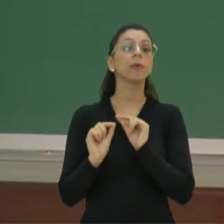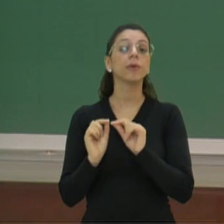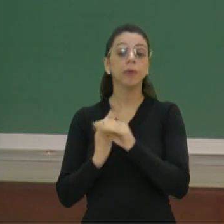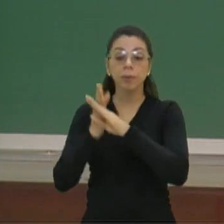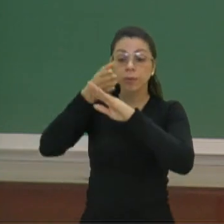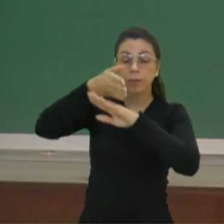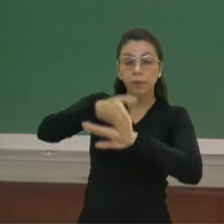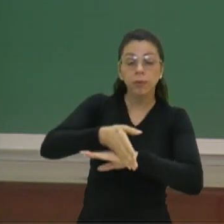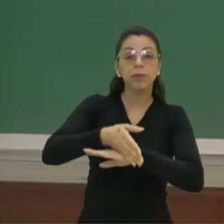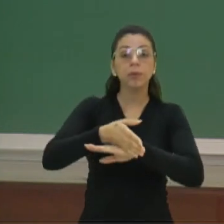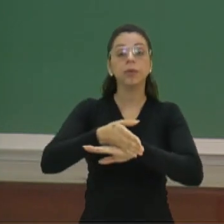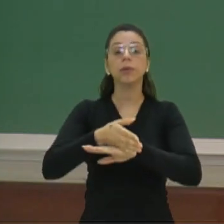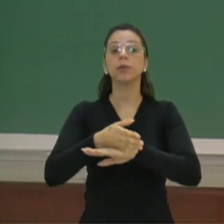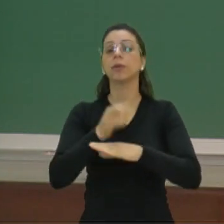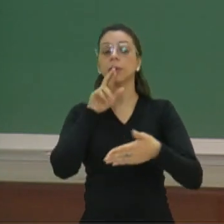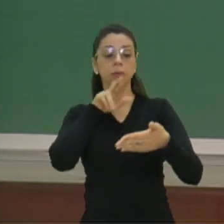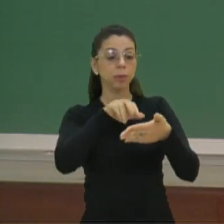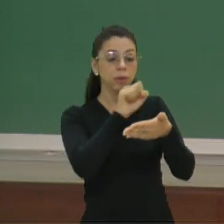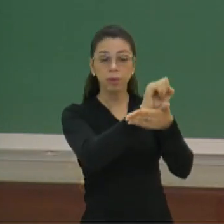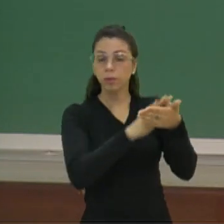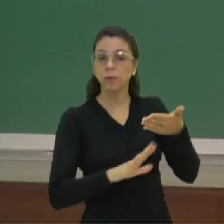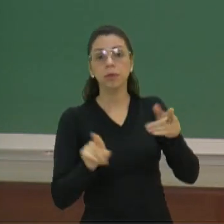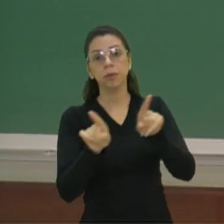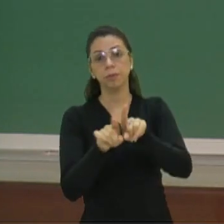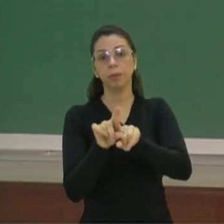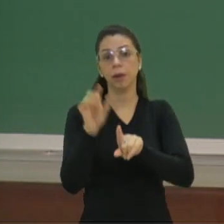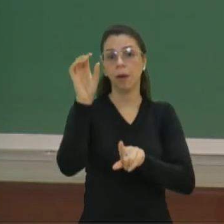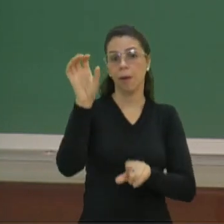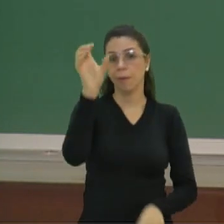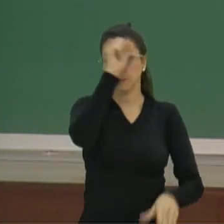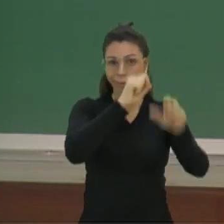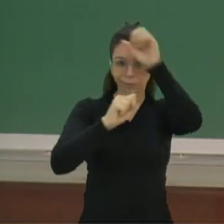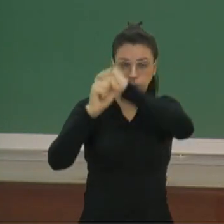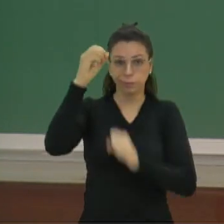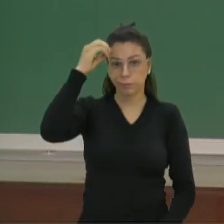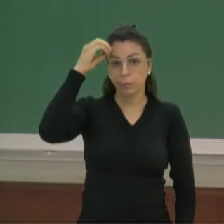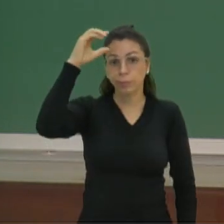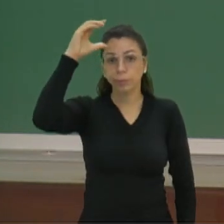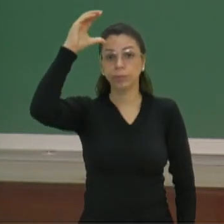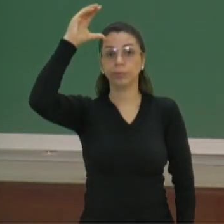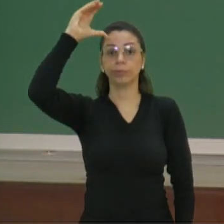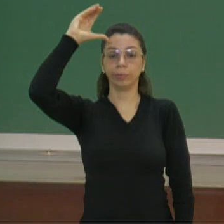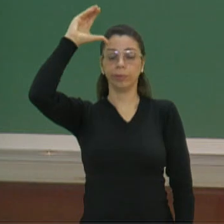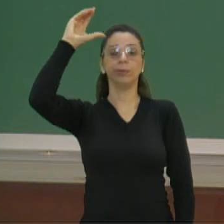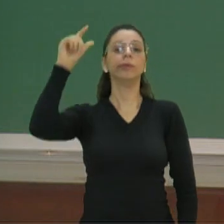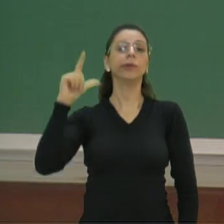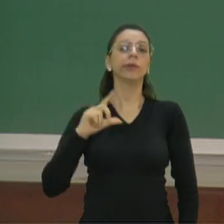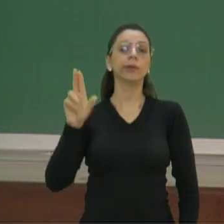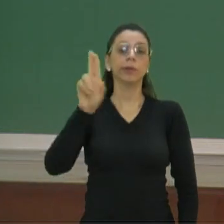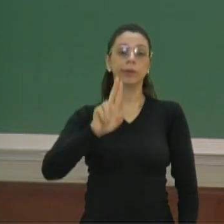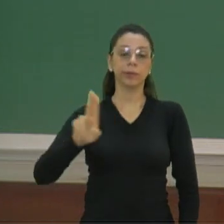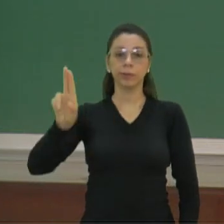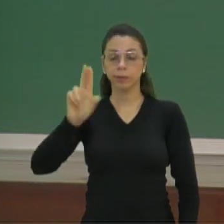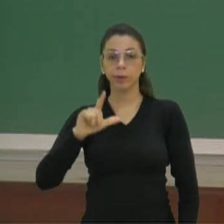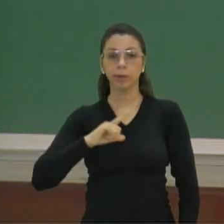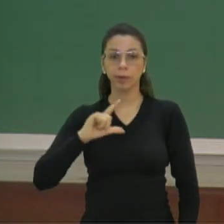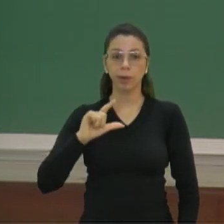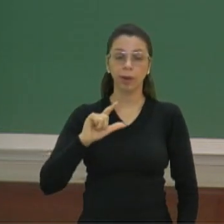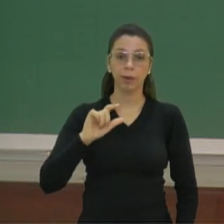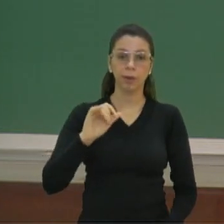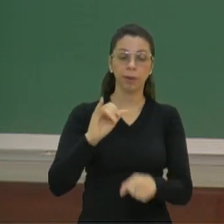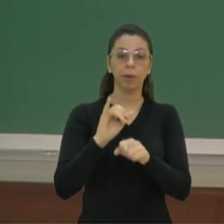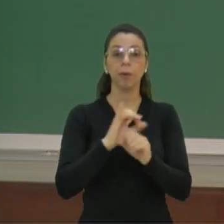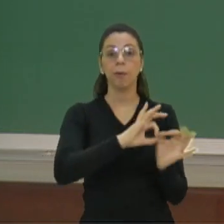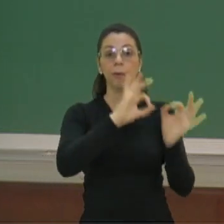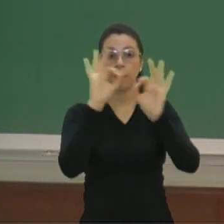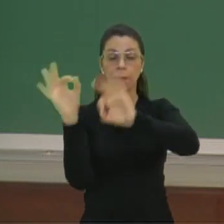conseguir executar todas as tarefas e aprender cada vez mais. Então, você tem para utilizar os vídeos que estão no